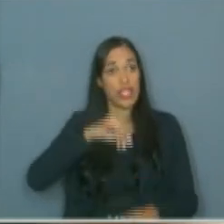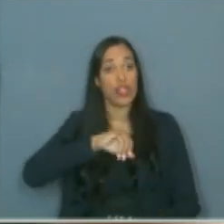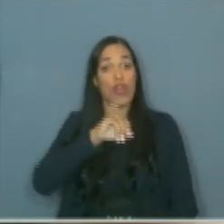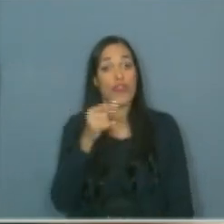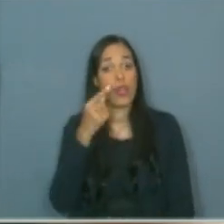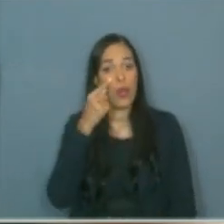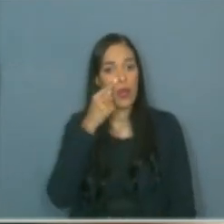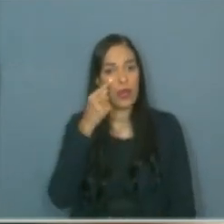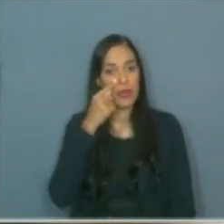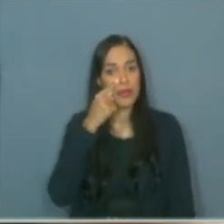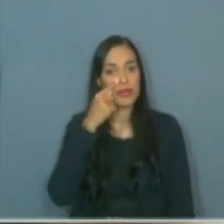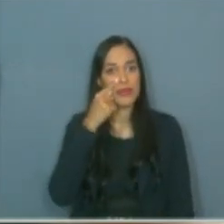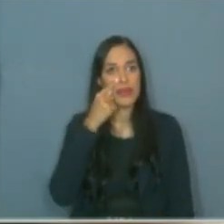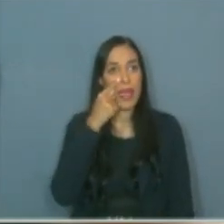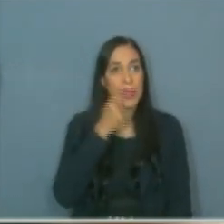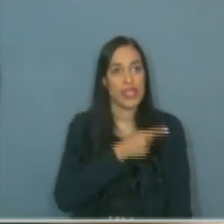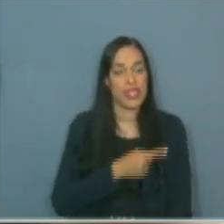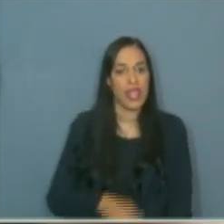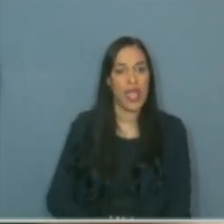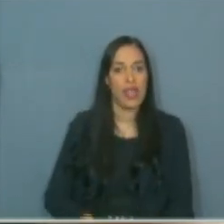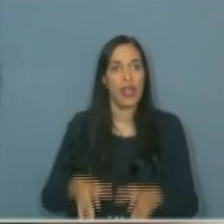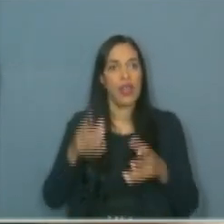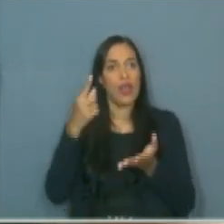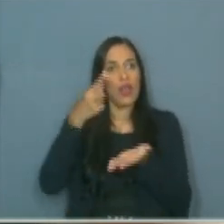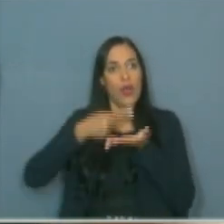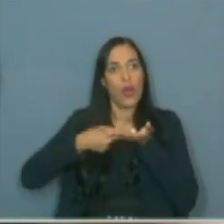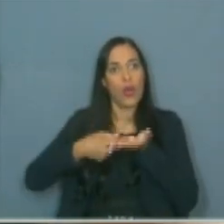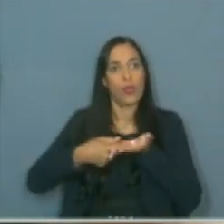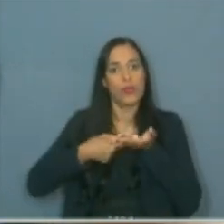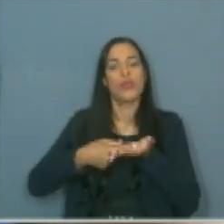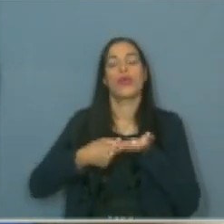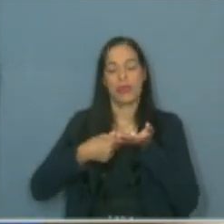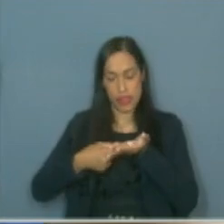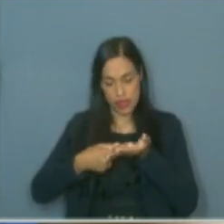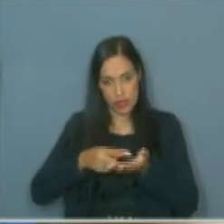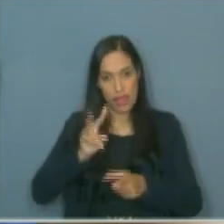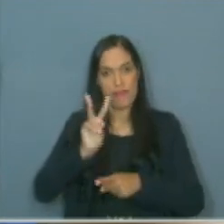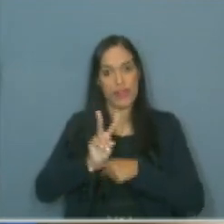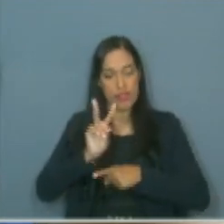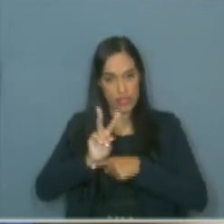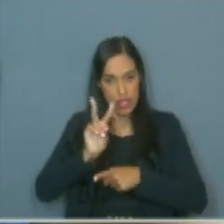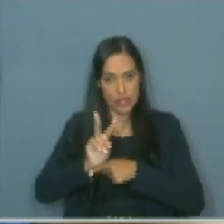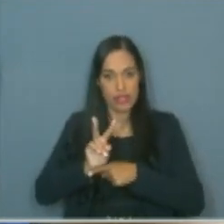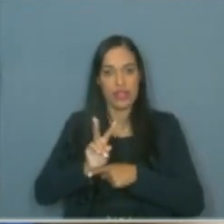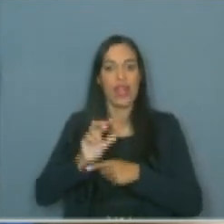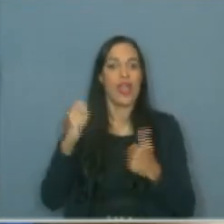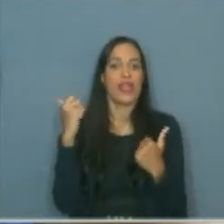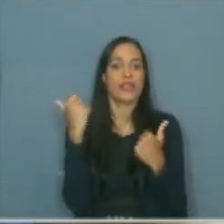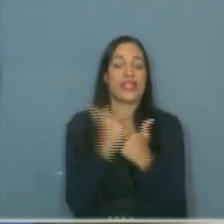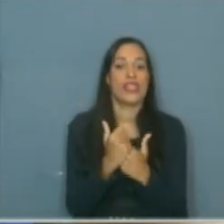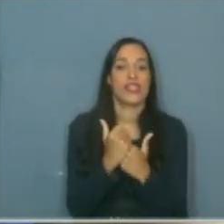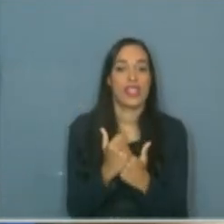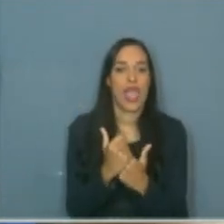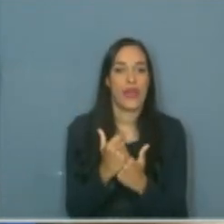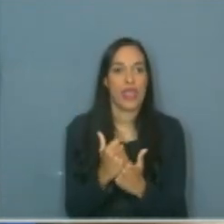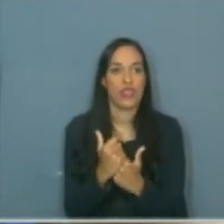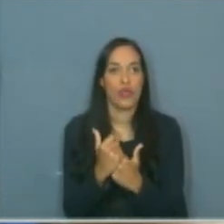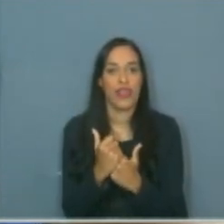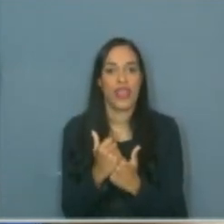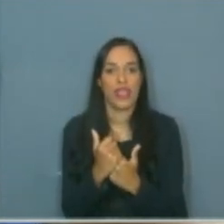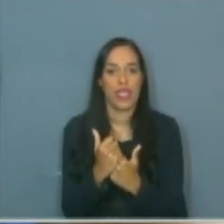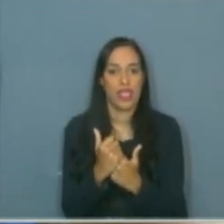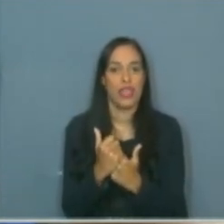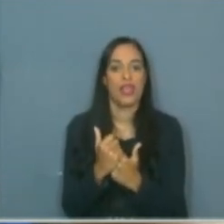tempo em que reafirmo o compromisso desta Casa em fiscalizar e apoiar as ações que façam do Recife